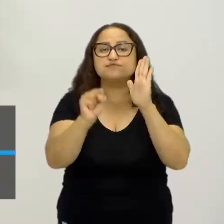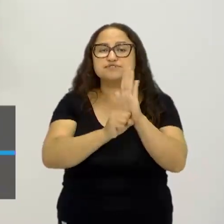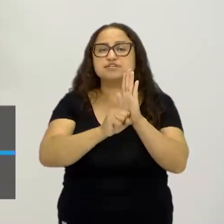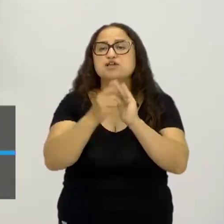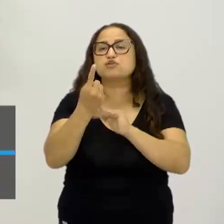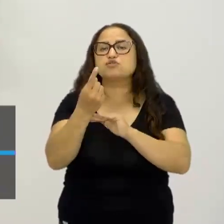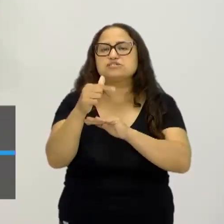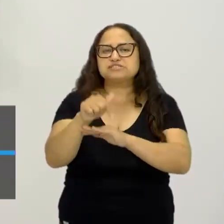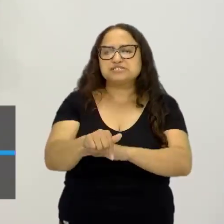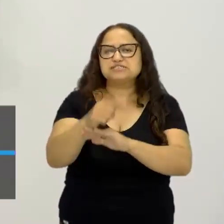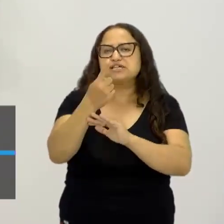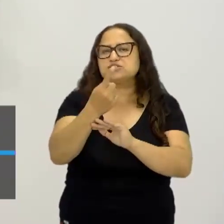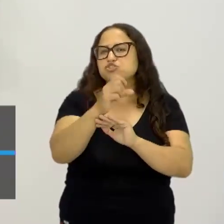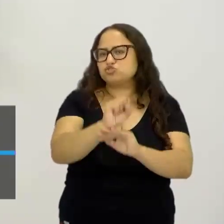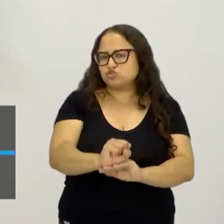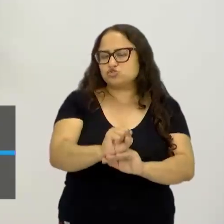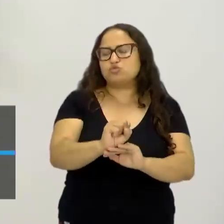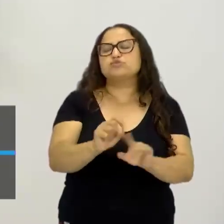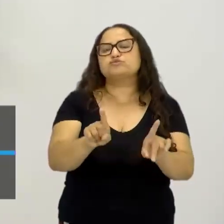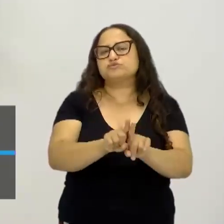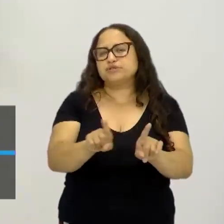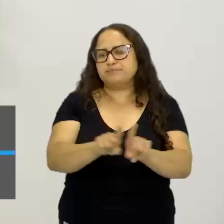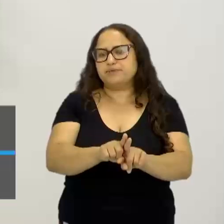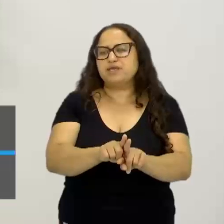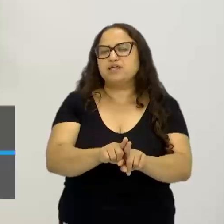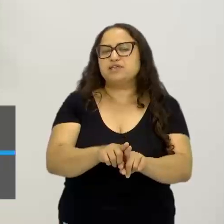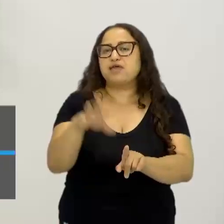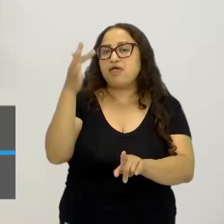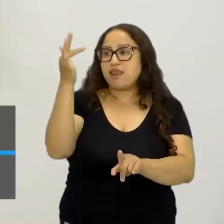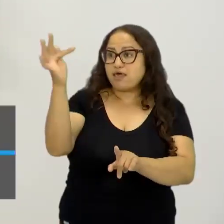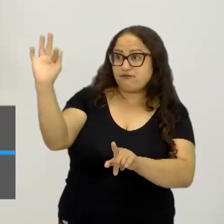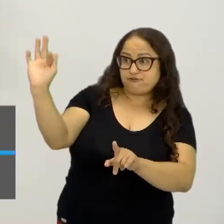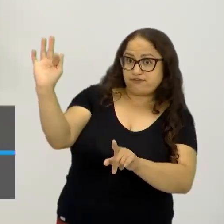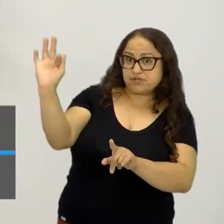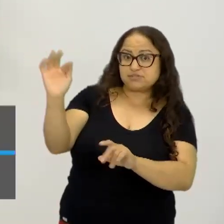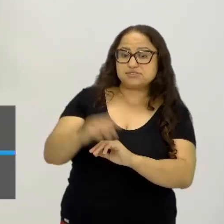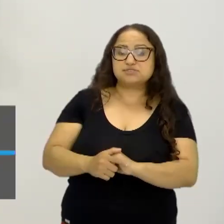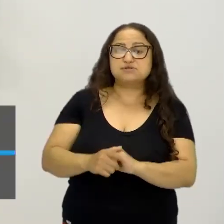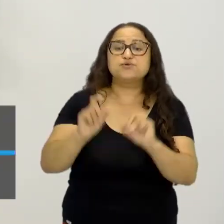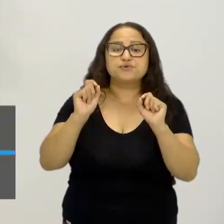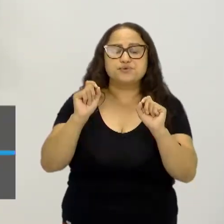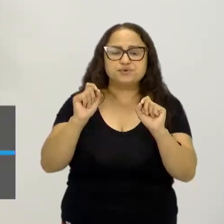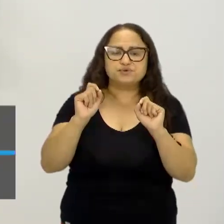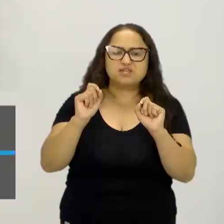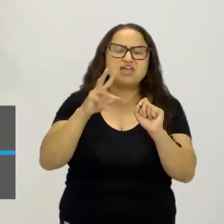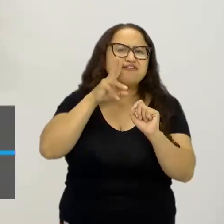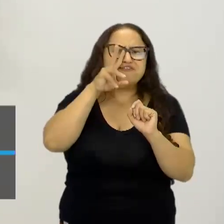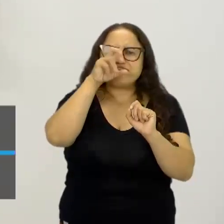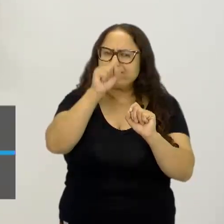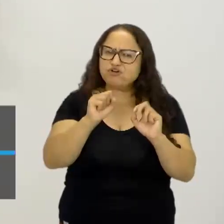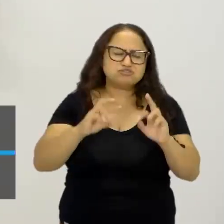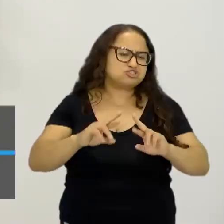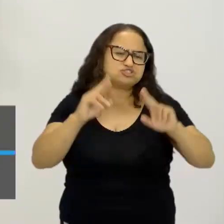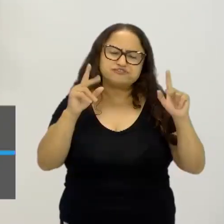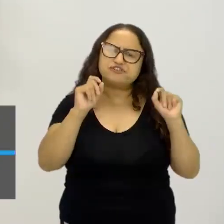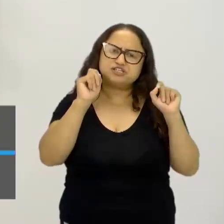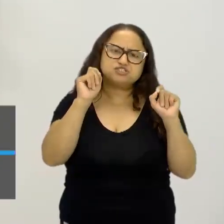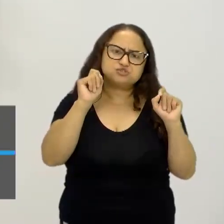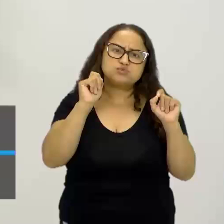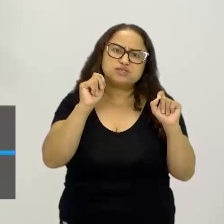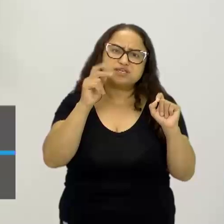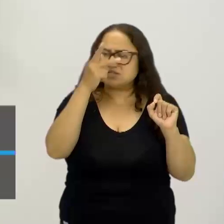XVIII, no começo do século XVIII na França, ela é drasticamente diferente daquilo que as pessoas